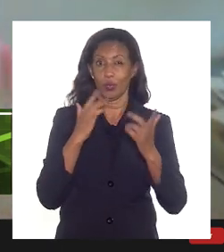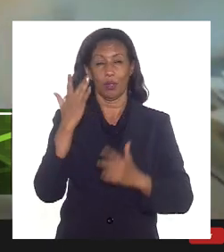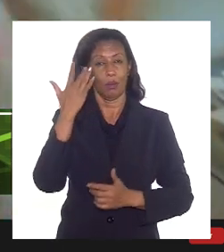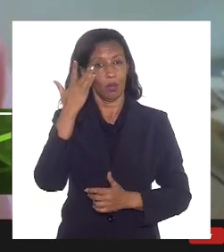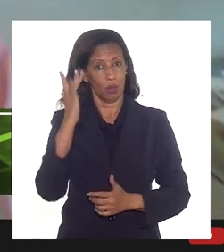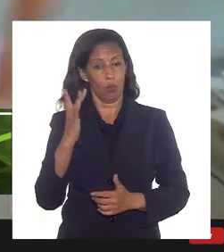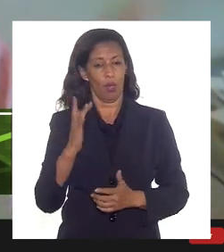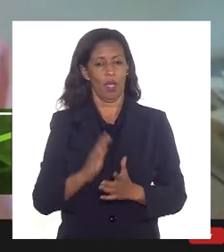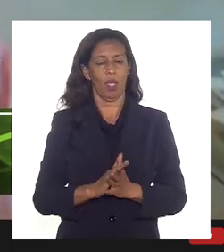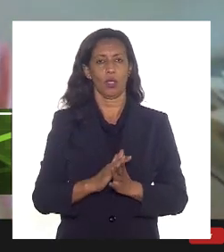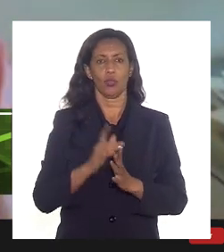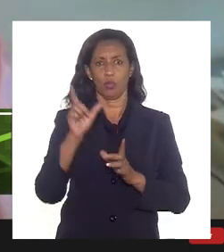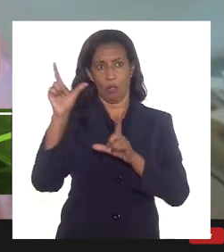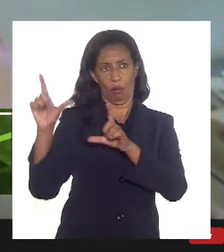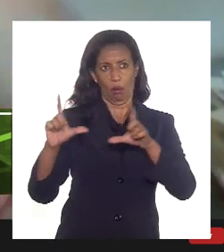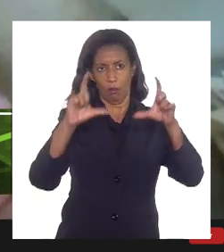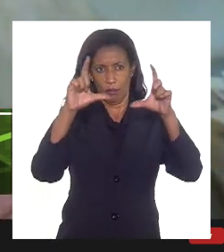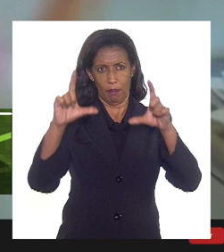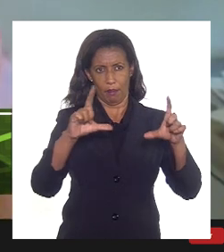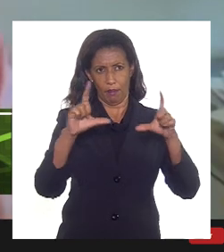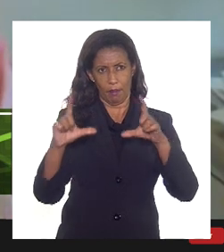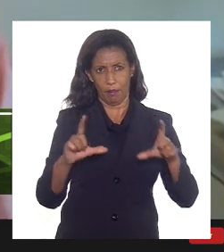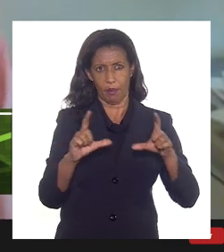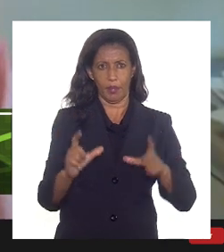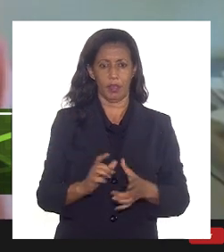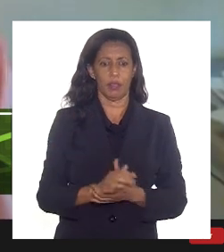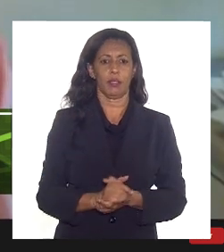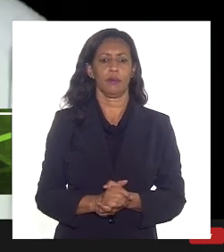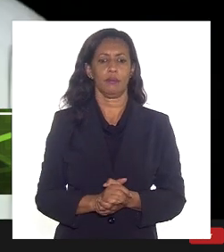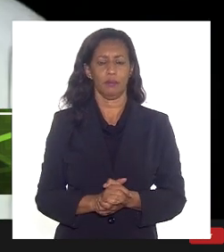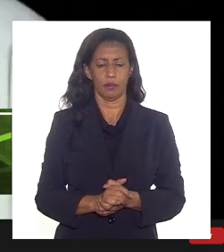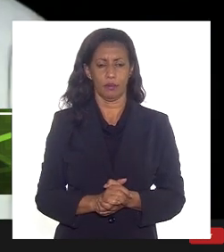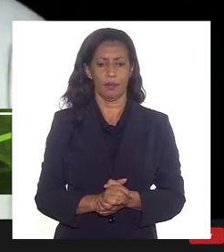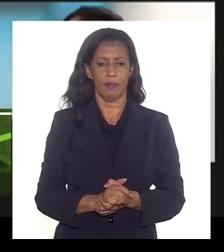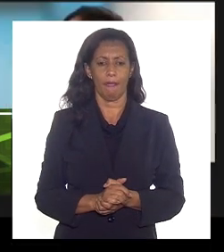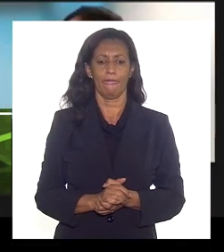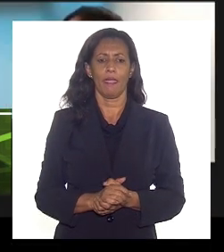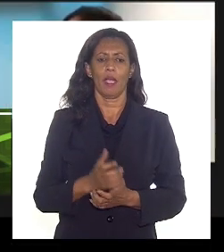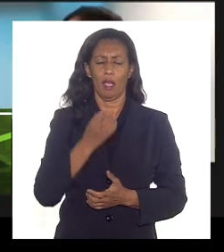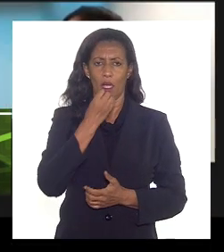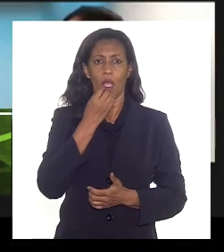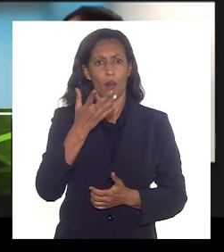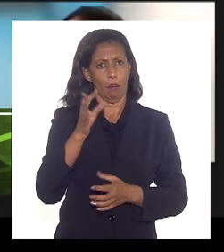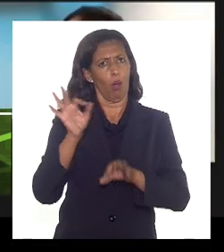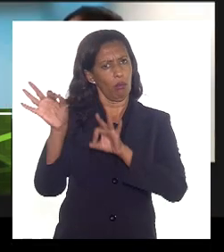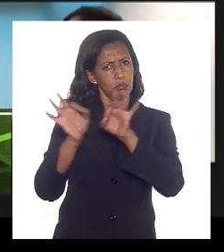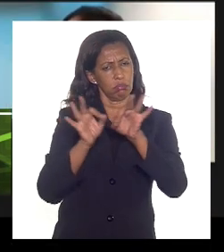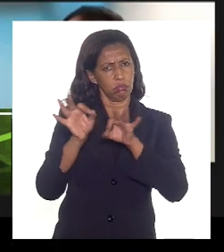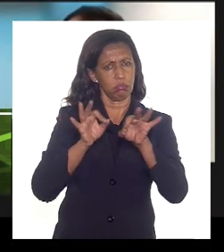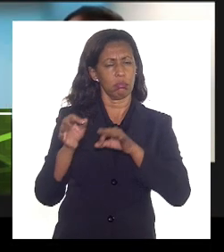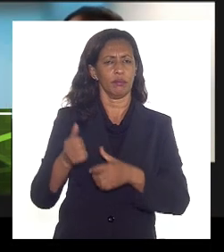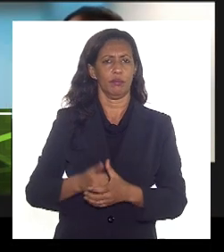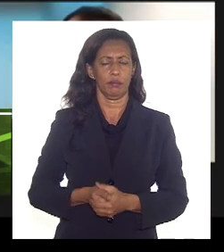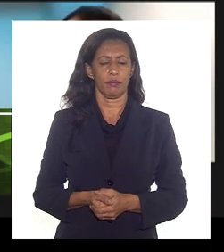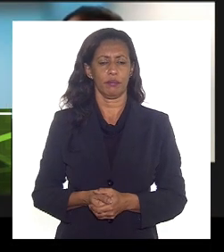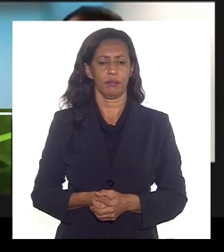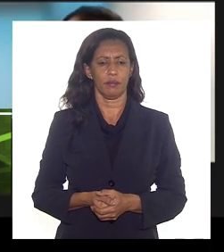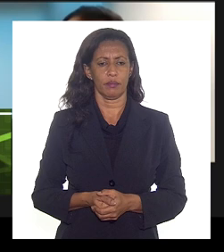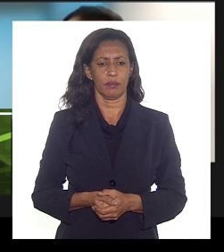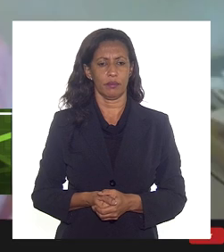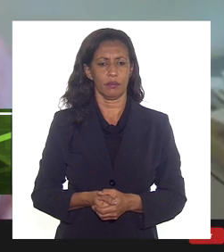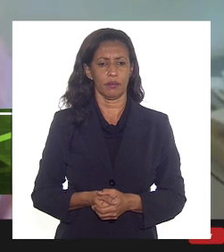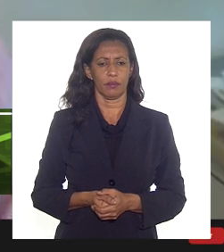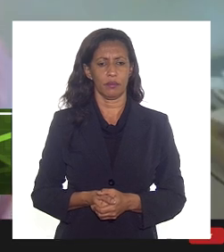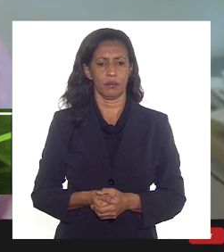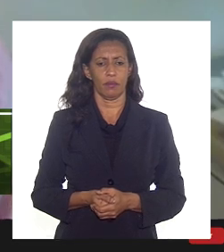acho que o padrão de apresentação está muito... Muito bom. Muito esmerado, muito bem feito. Muito bom. O que não